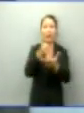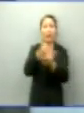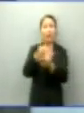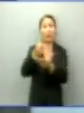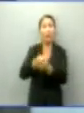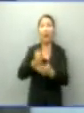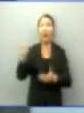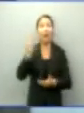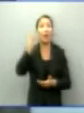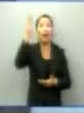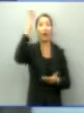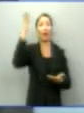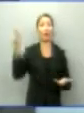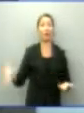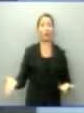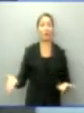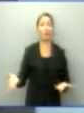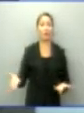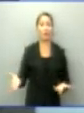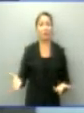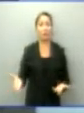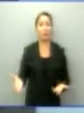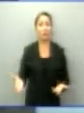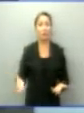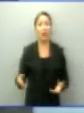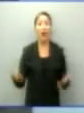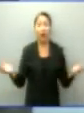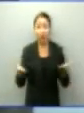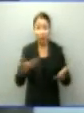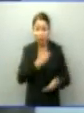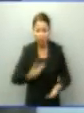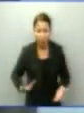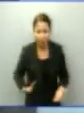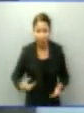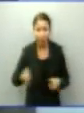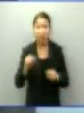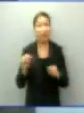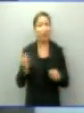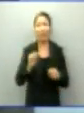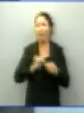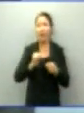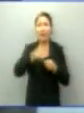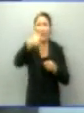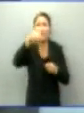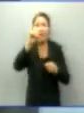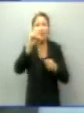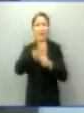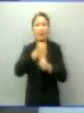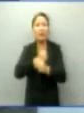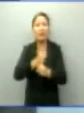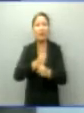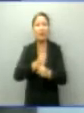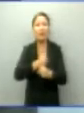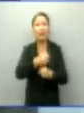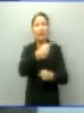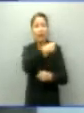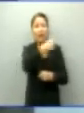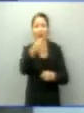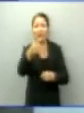tributos no momento correto, contribuir com o Estado. Infelizmente, o atual governo não fez isso durante os 10 anos e os candidatos aqui